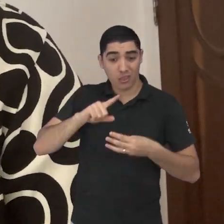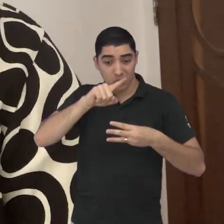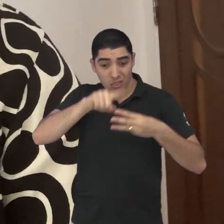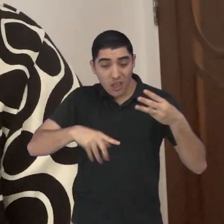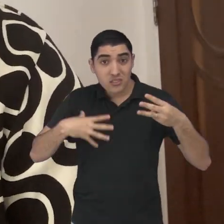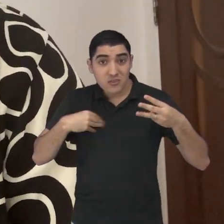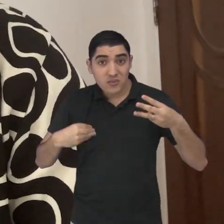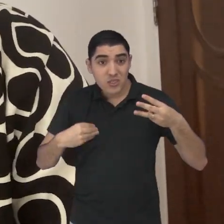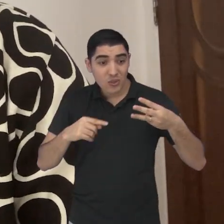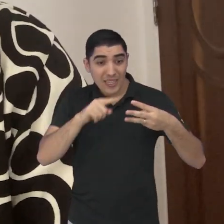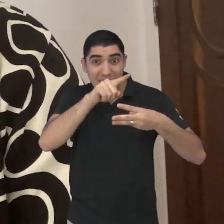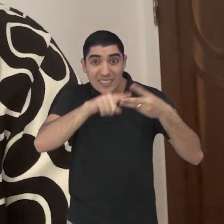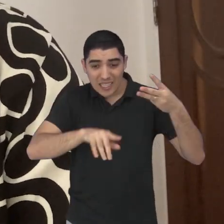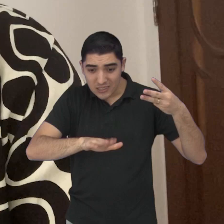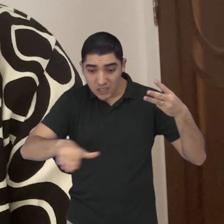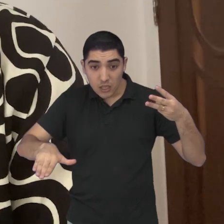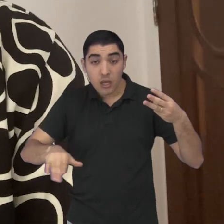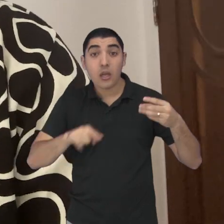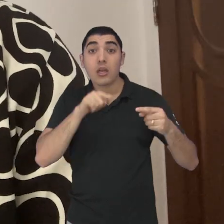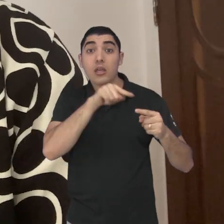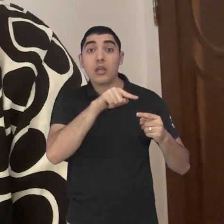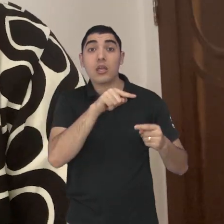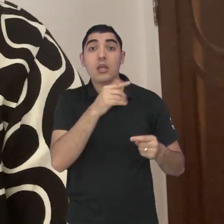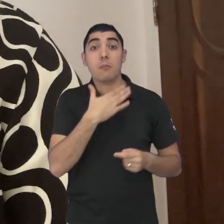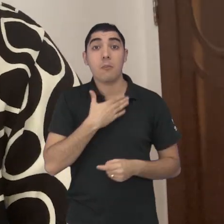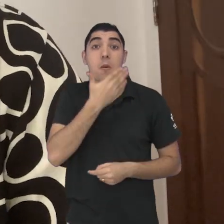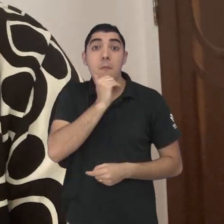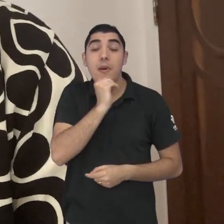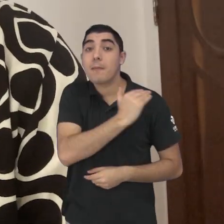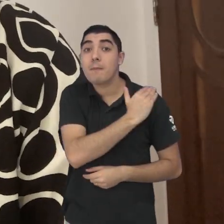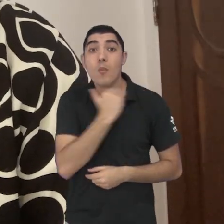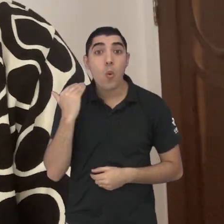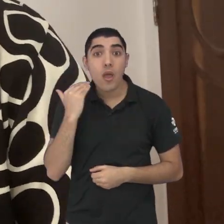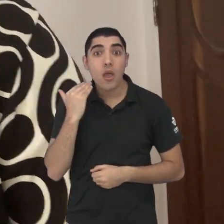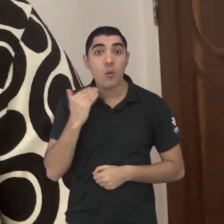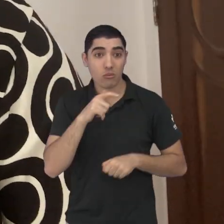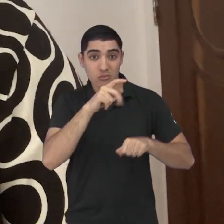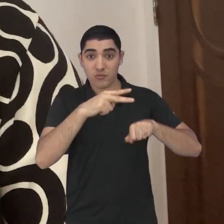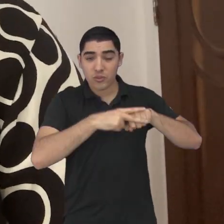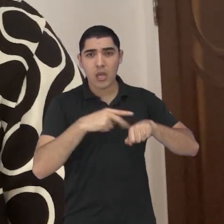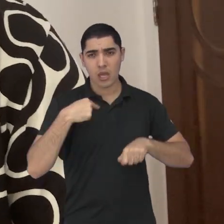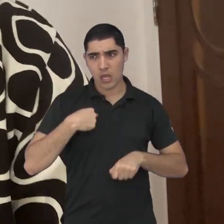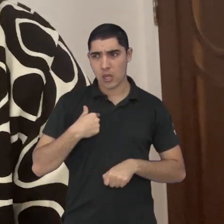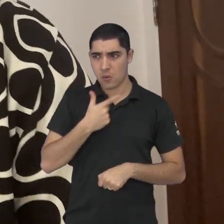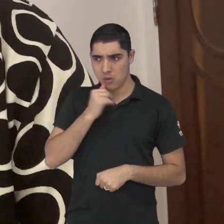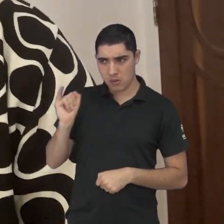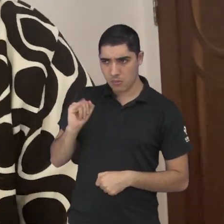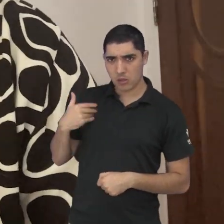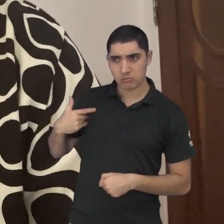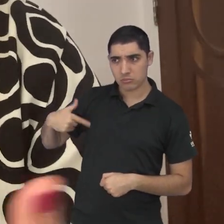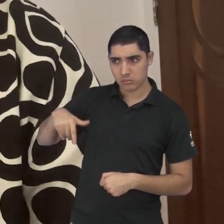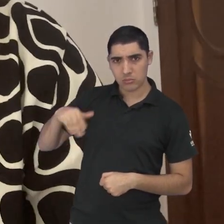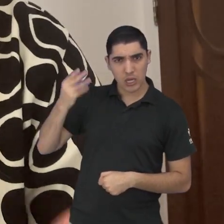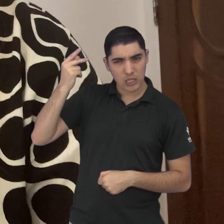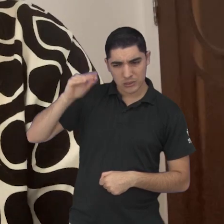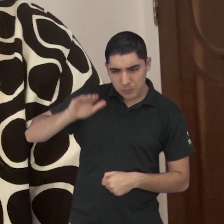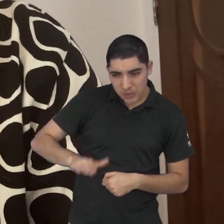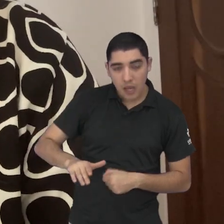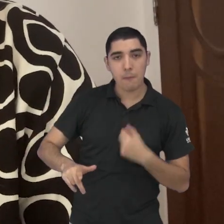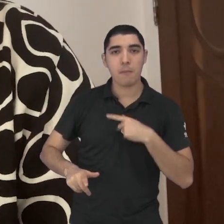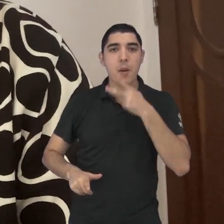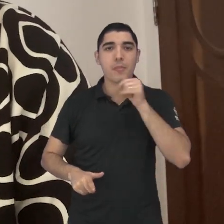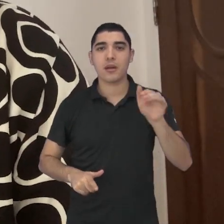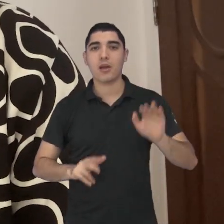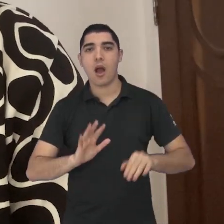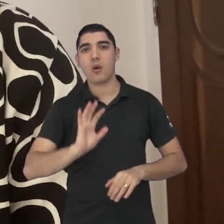muito jovem ainda, com três filhos, crianças, viúva. Meu pai faleceu quando eu e meus dois